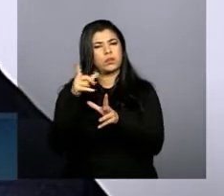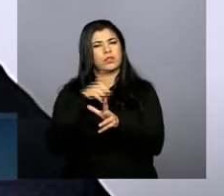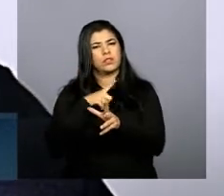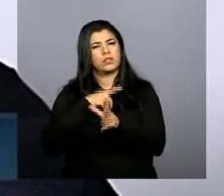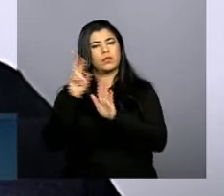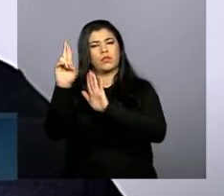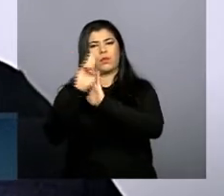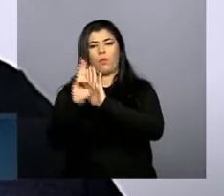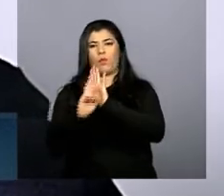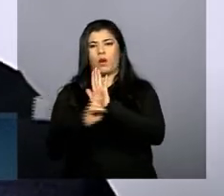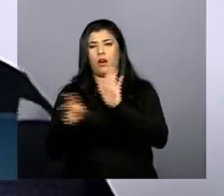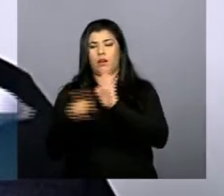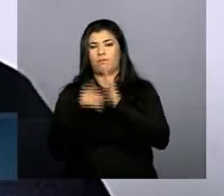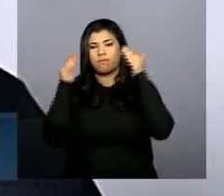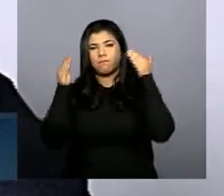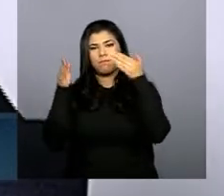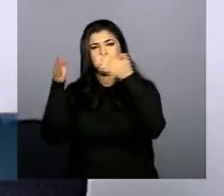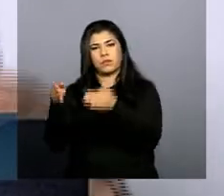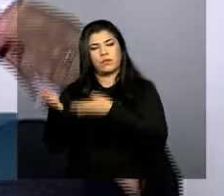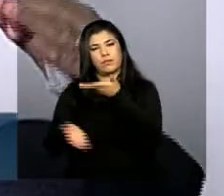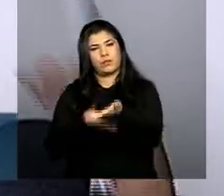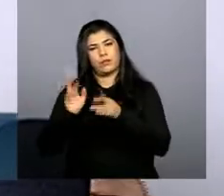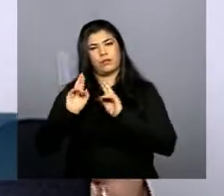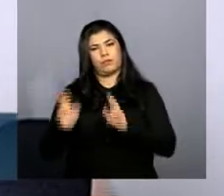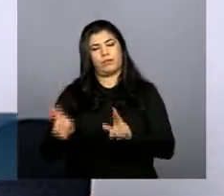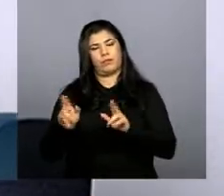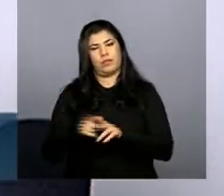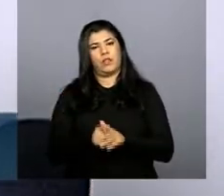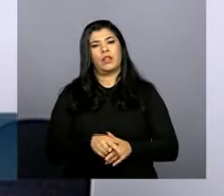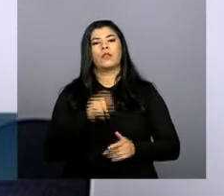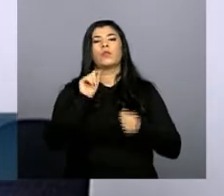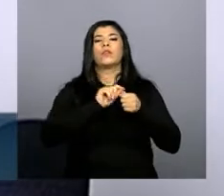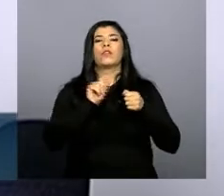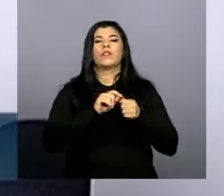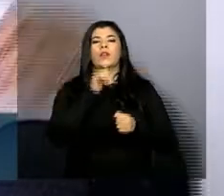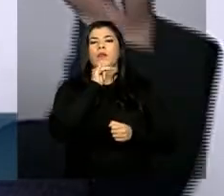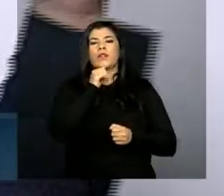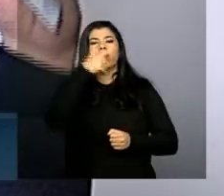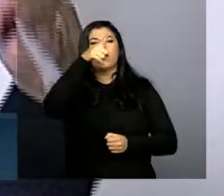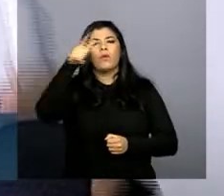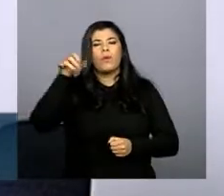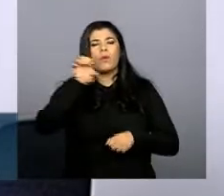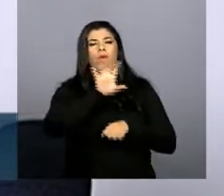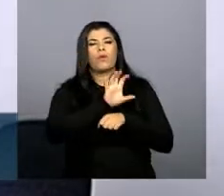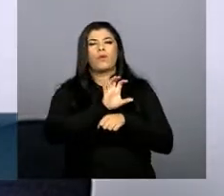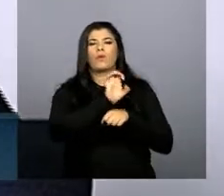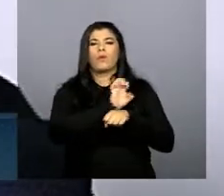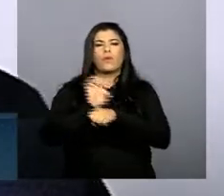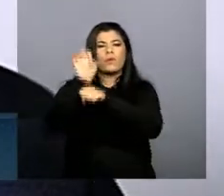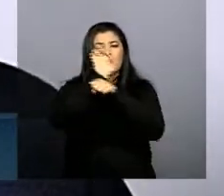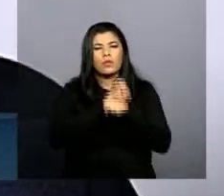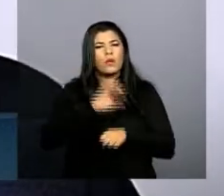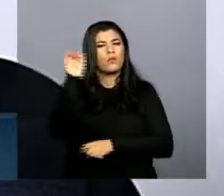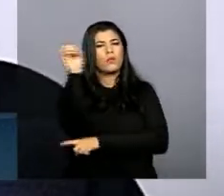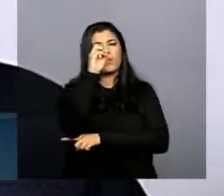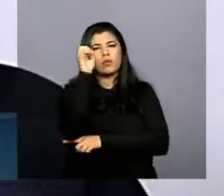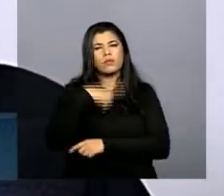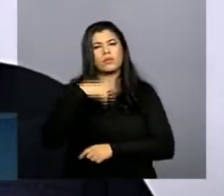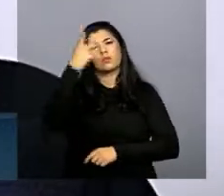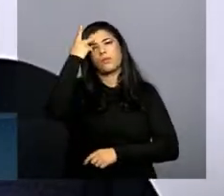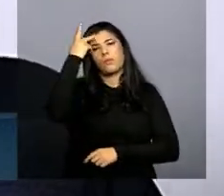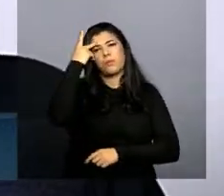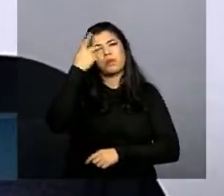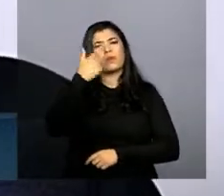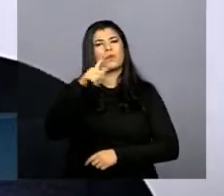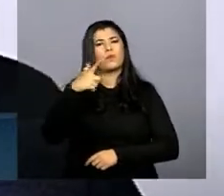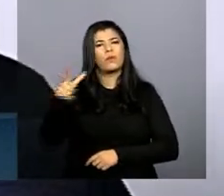regra específica para isso ou seja está se construindo nos estados Amapá a mesma coisa Santa Catarina falou também o Rio Grande do Sul São Paulo